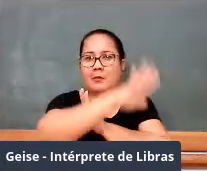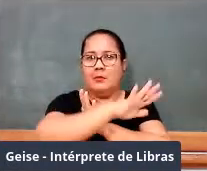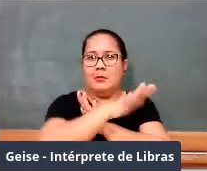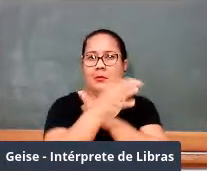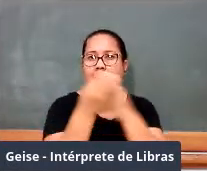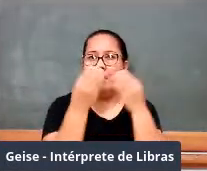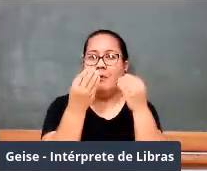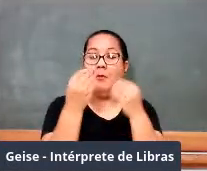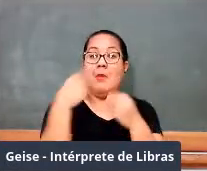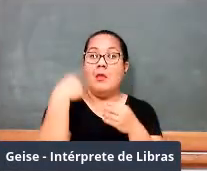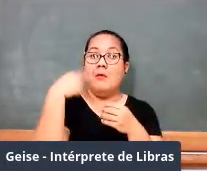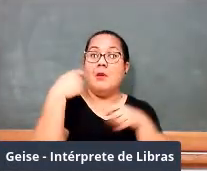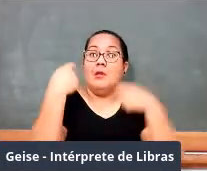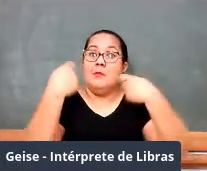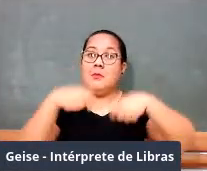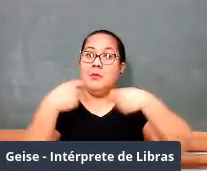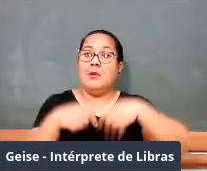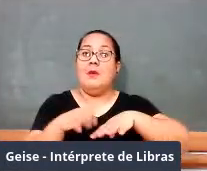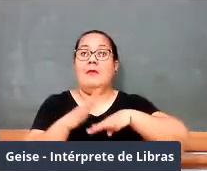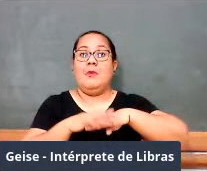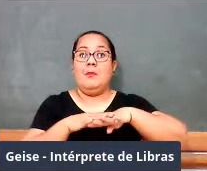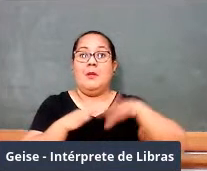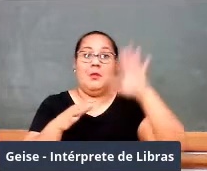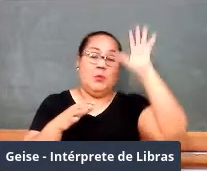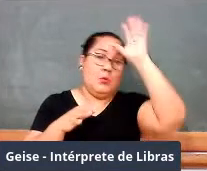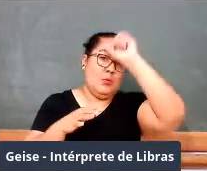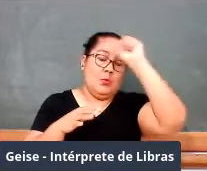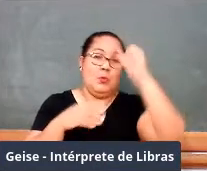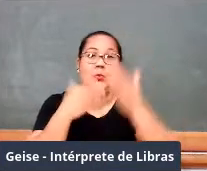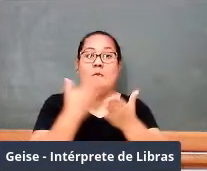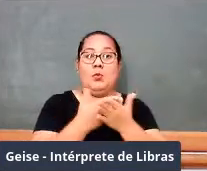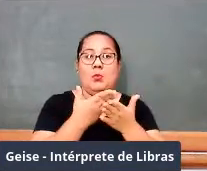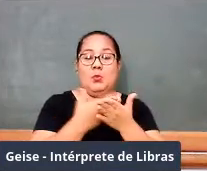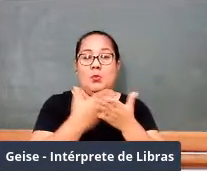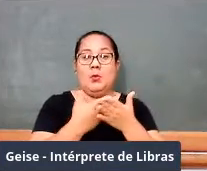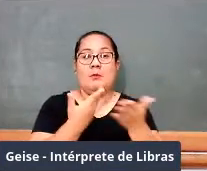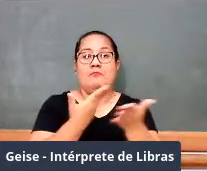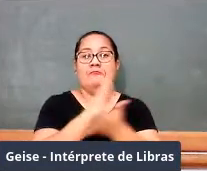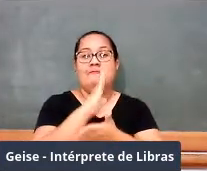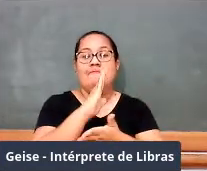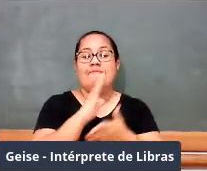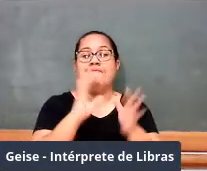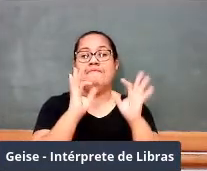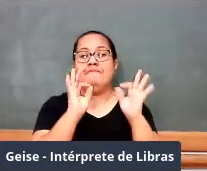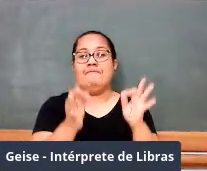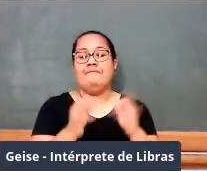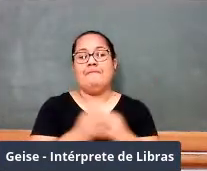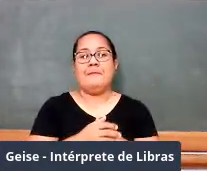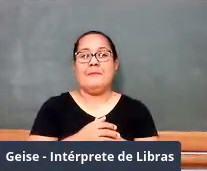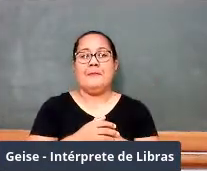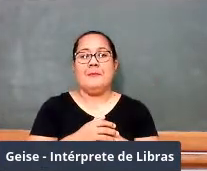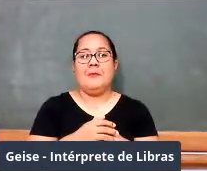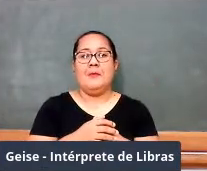humanidades precisam da matemática. Então, essa aqui era a ideia. Então,